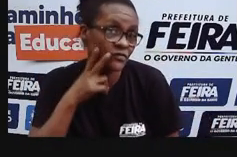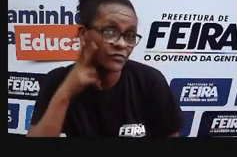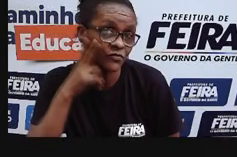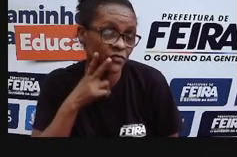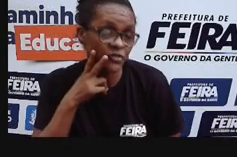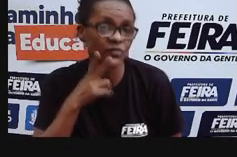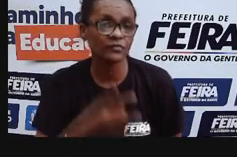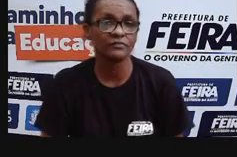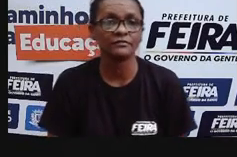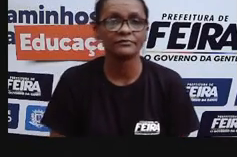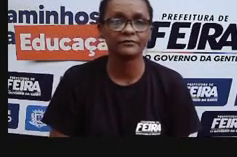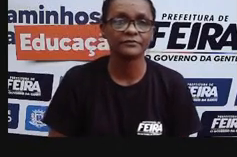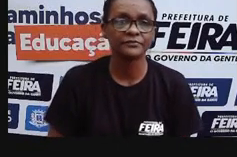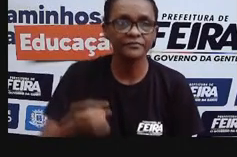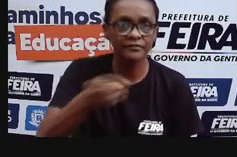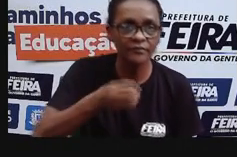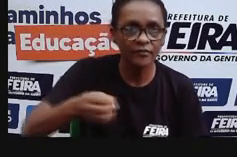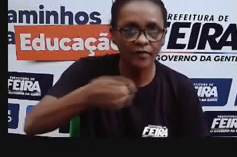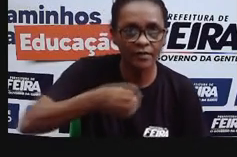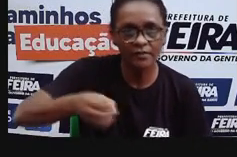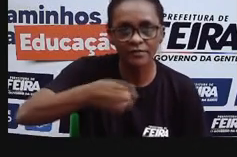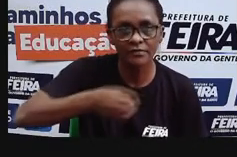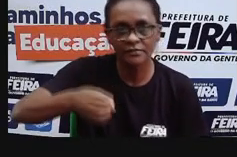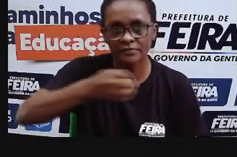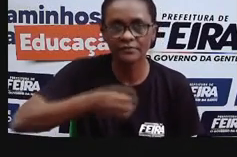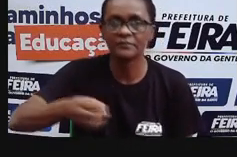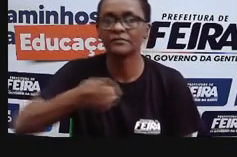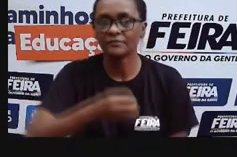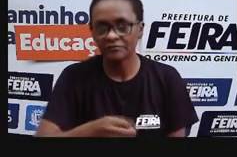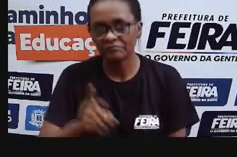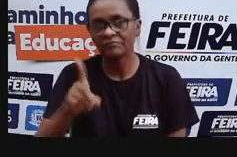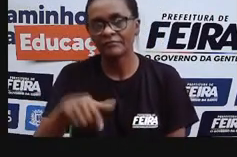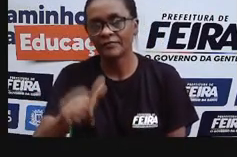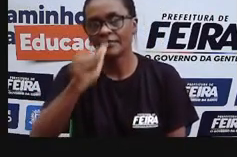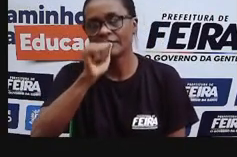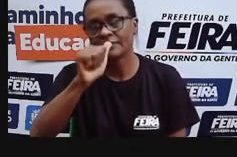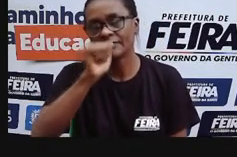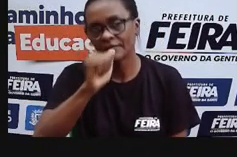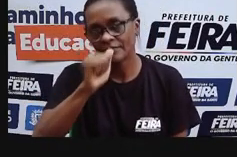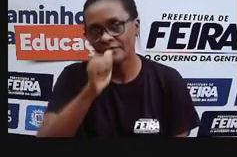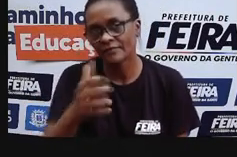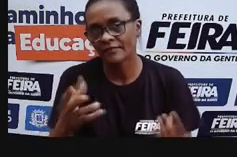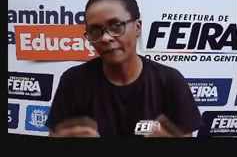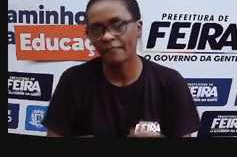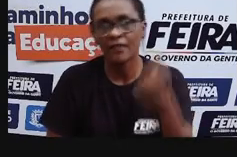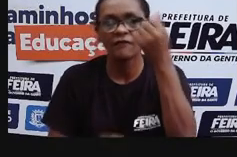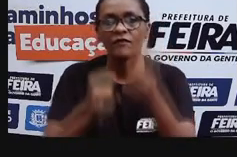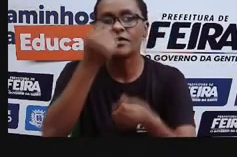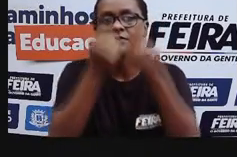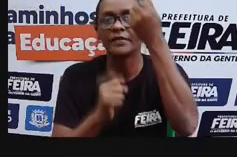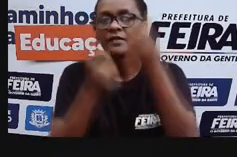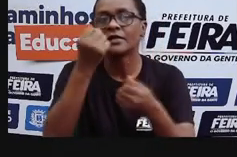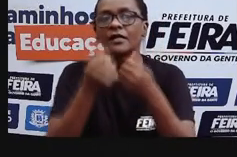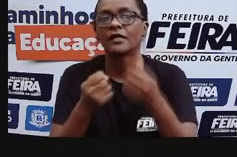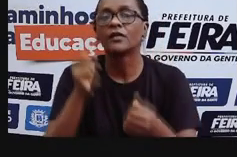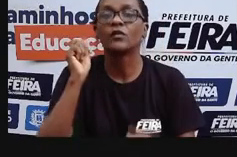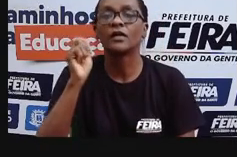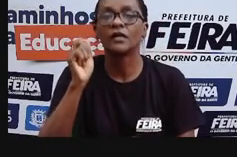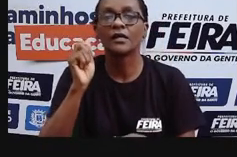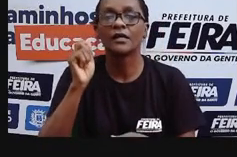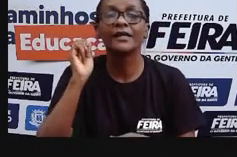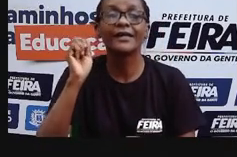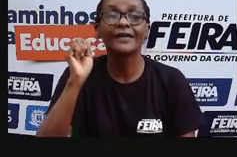cervejas, cachaças também, vão ser produzidas através desses micro-organismos.